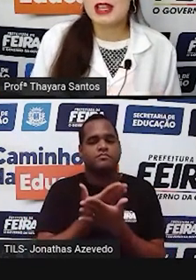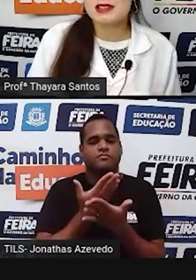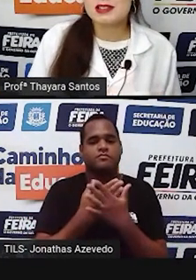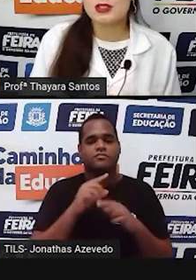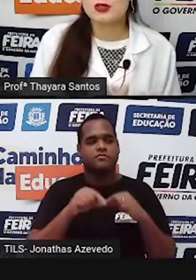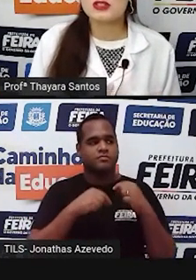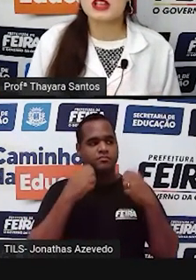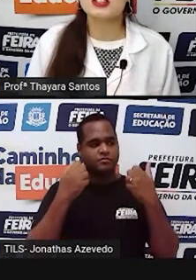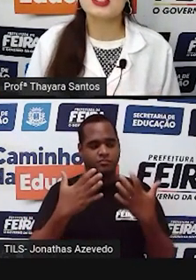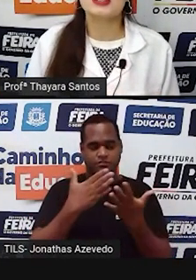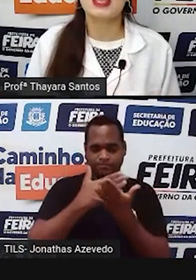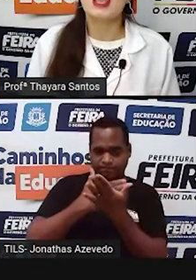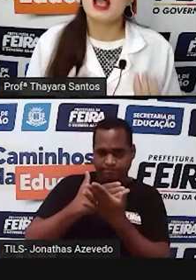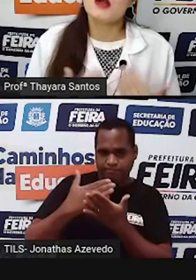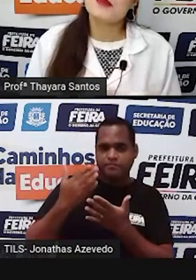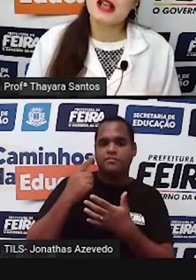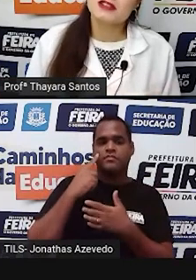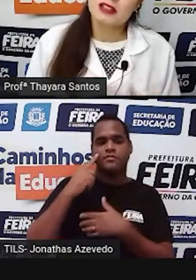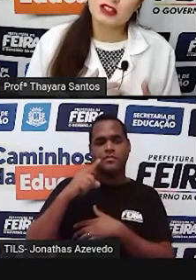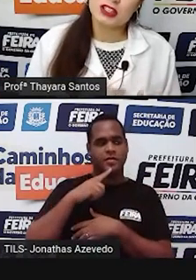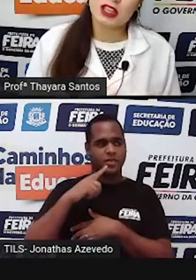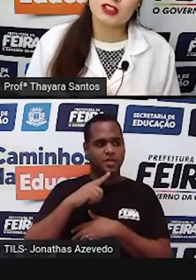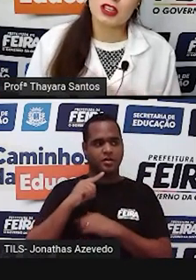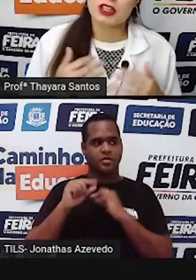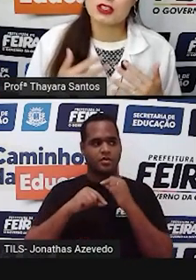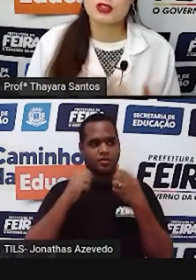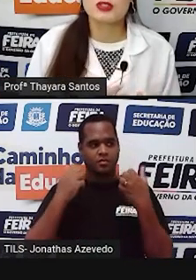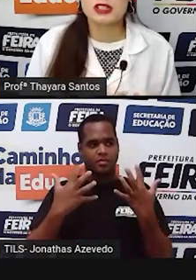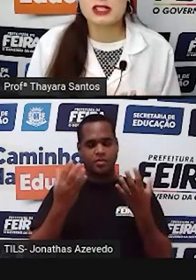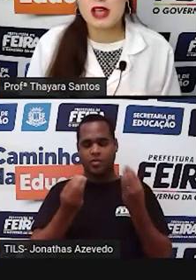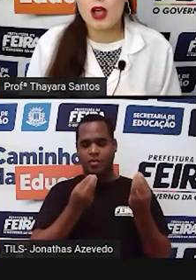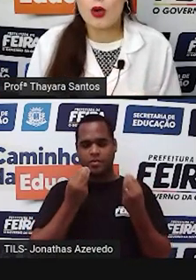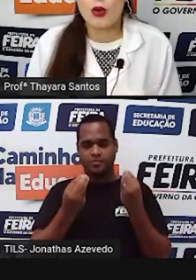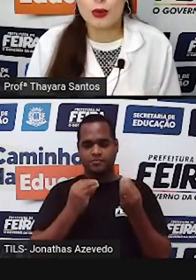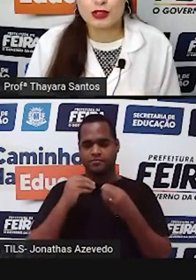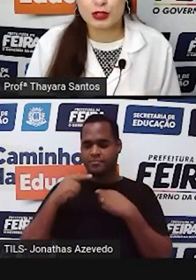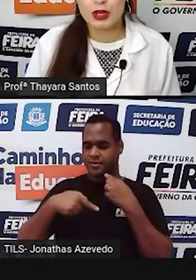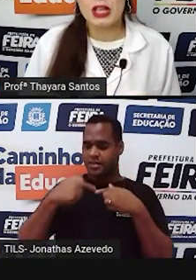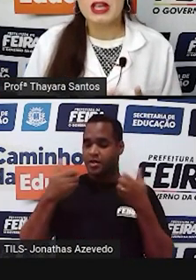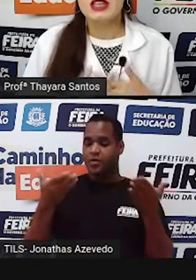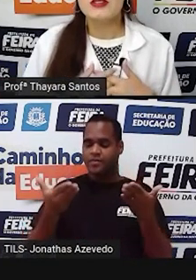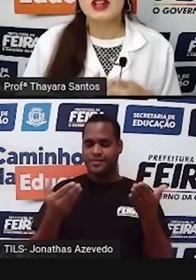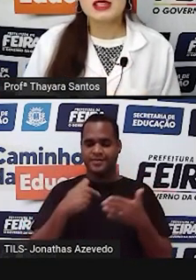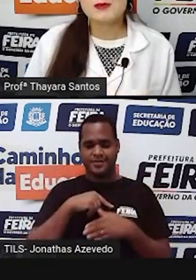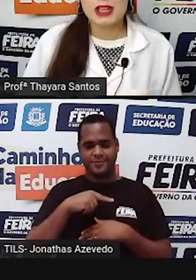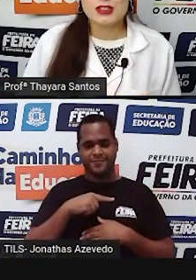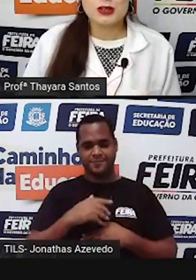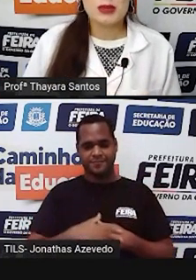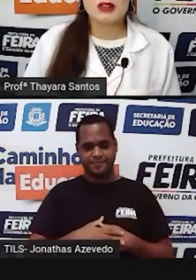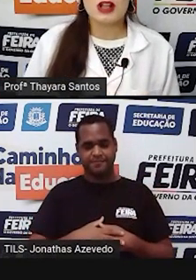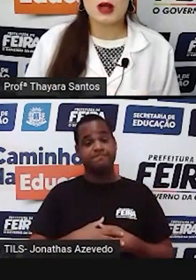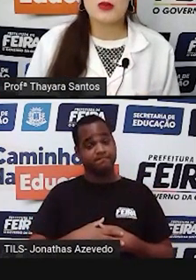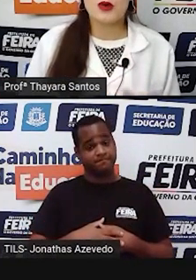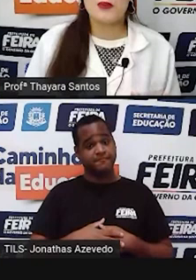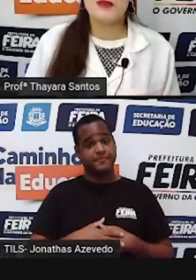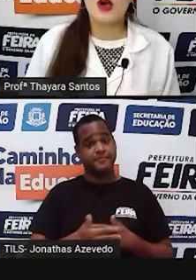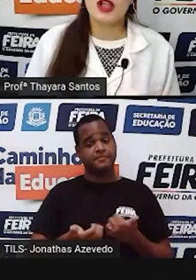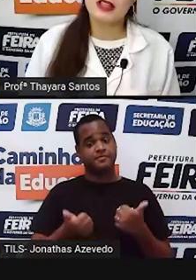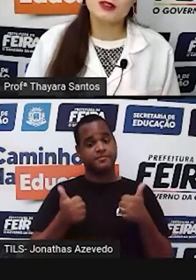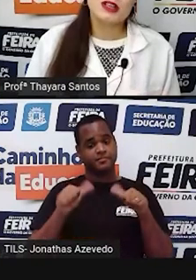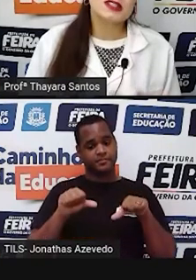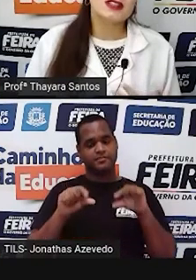partir desses estudos que a gente tem a base da genética que a gente utiliza hoje. Infelizmente, Mendel acabou